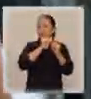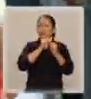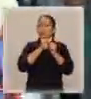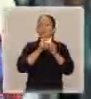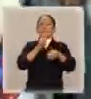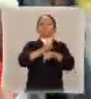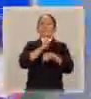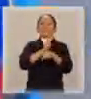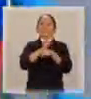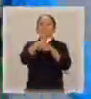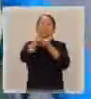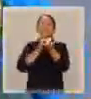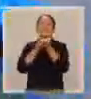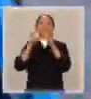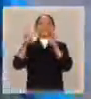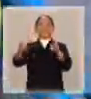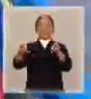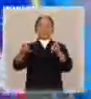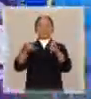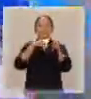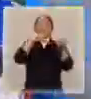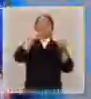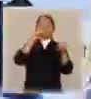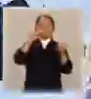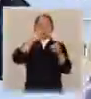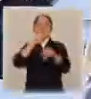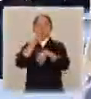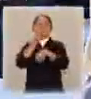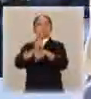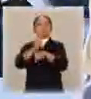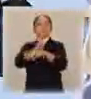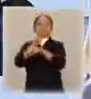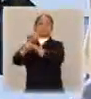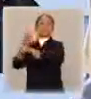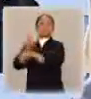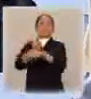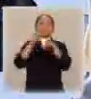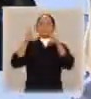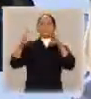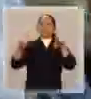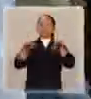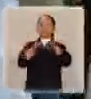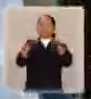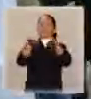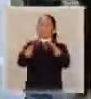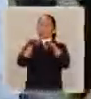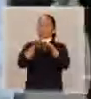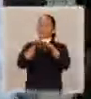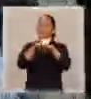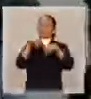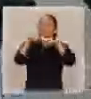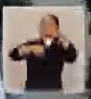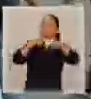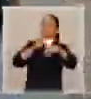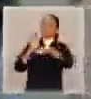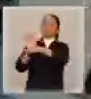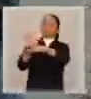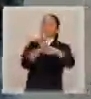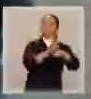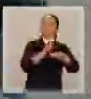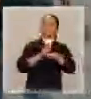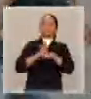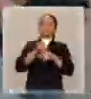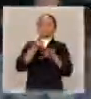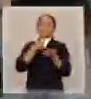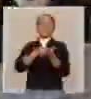instrumento legal onde pai e mãe dividem a mesma responsabilidade sobre os filhos e compartilham